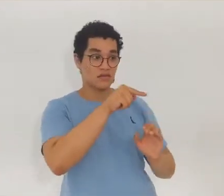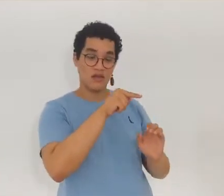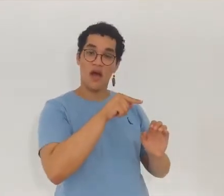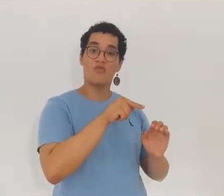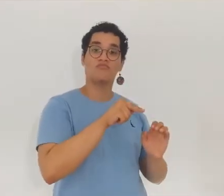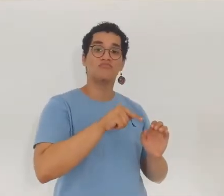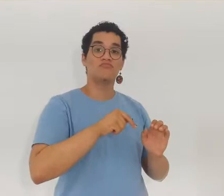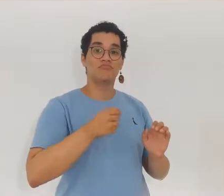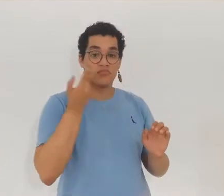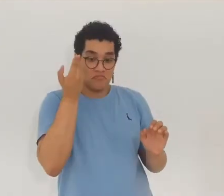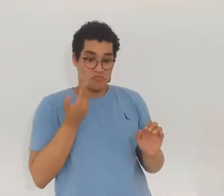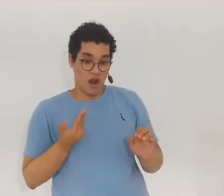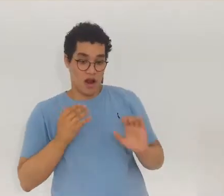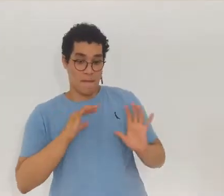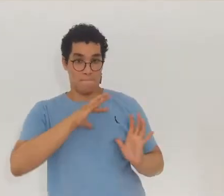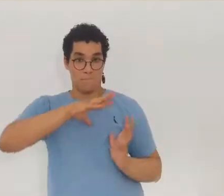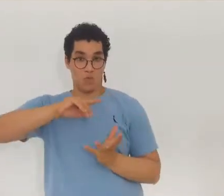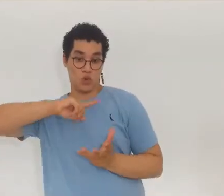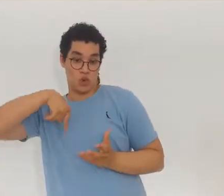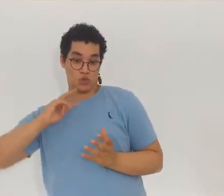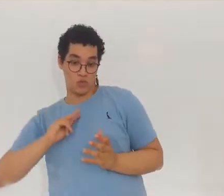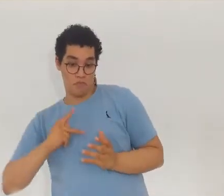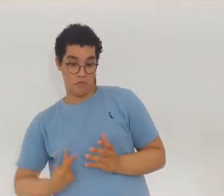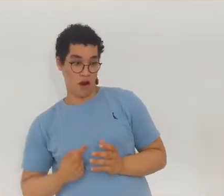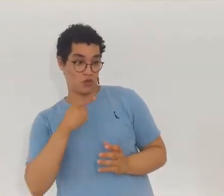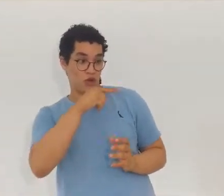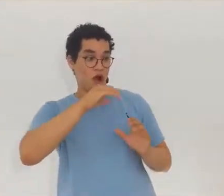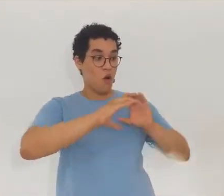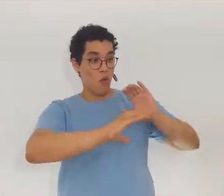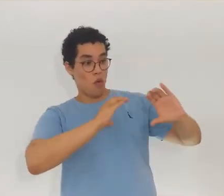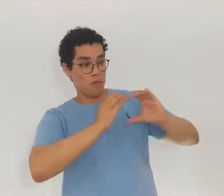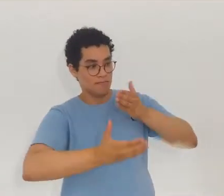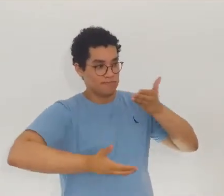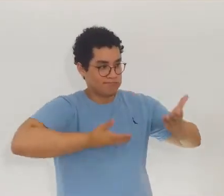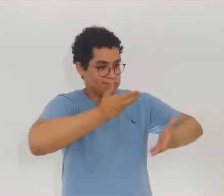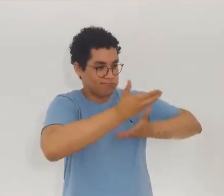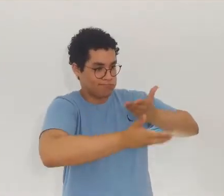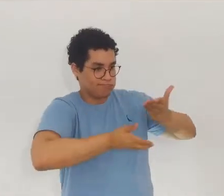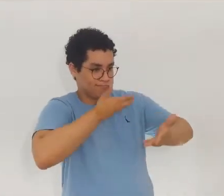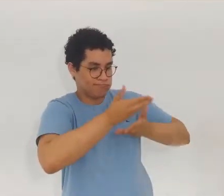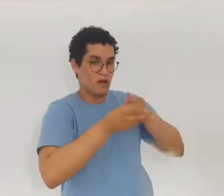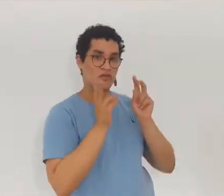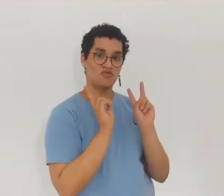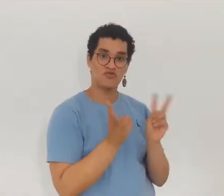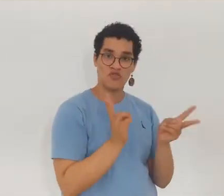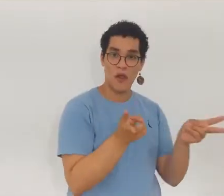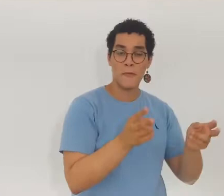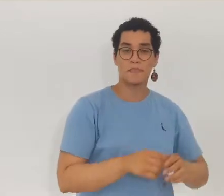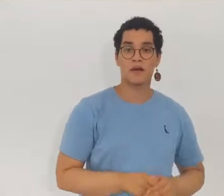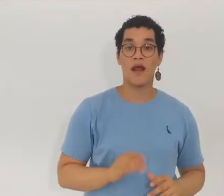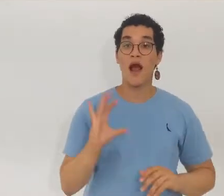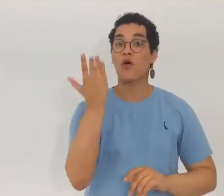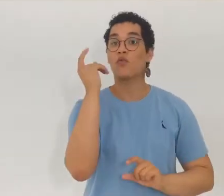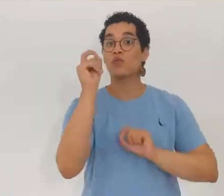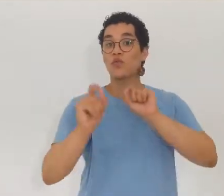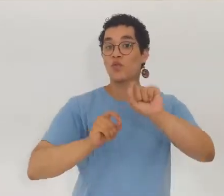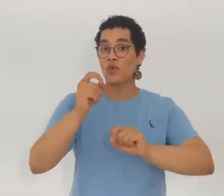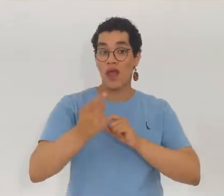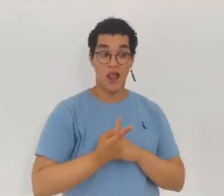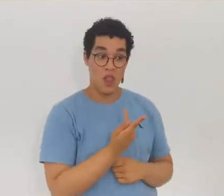são comunicações, né? Com Espíritos diversos, das mais diversas formas, comprovando essa